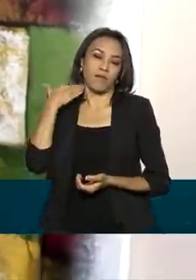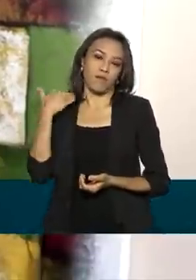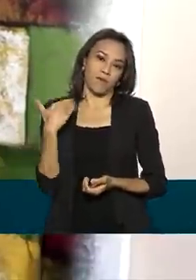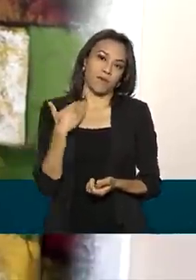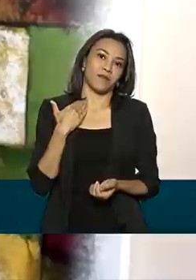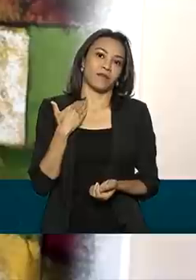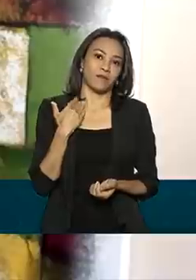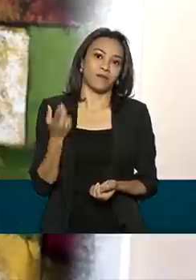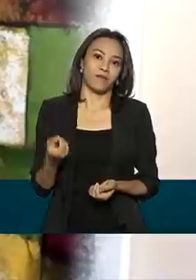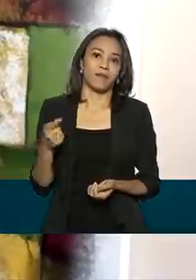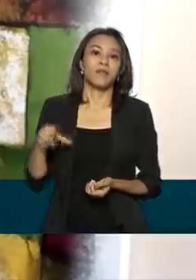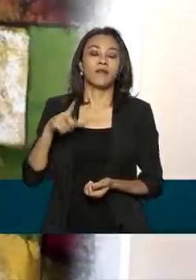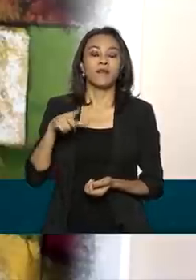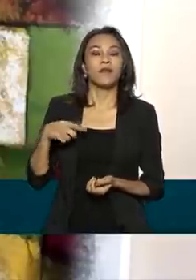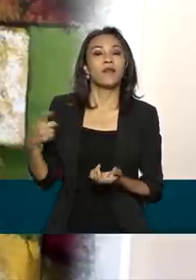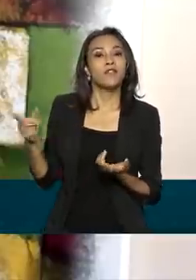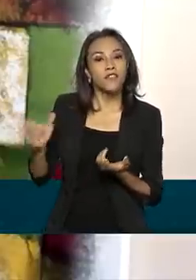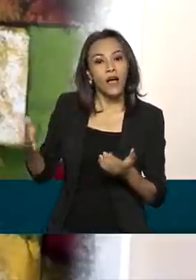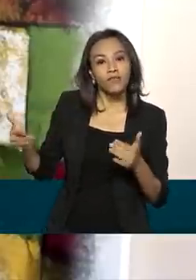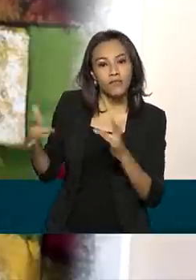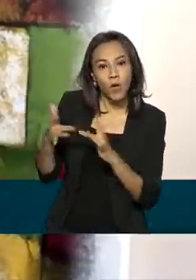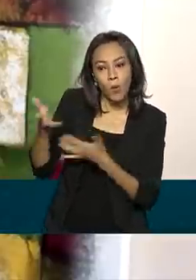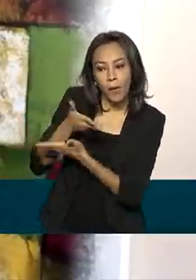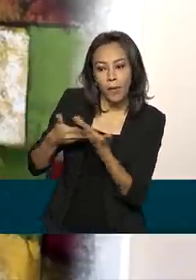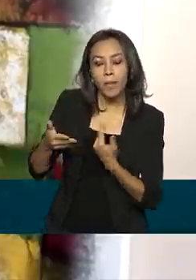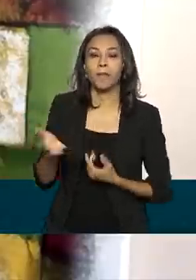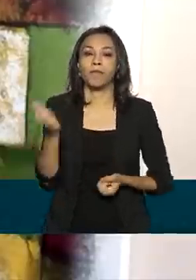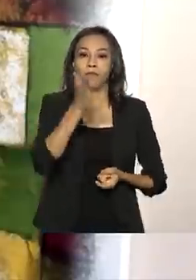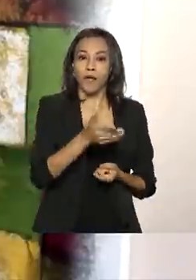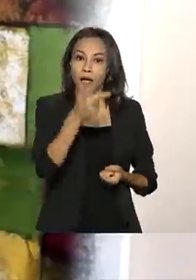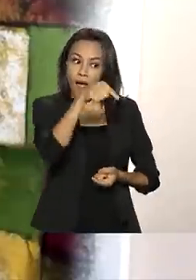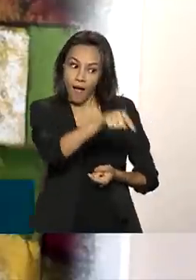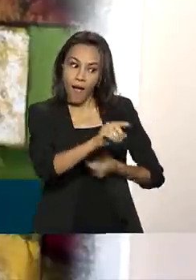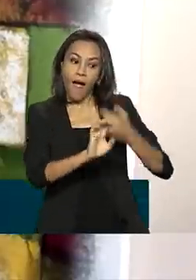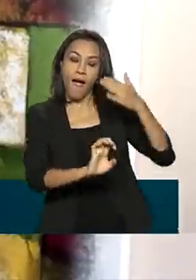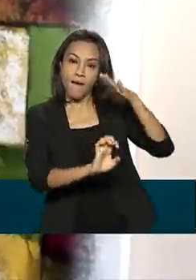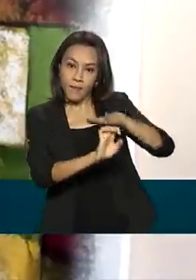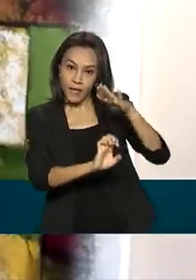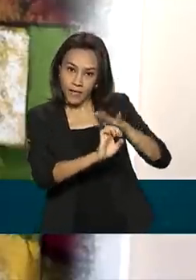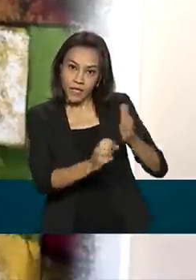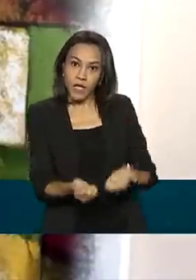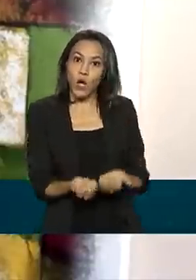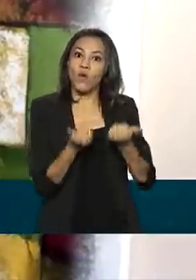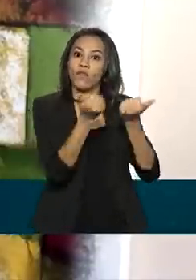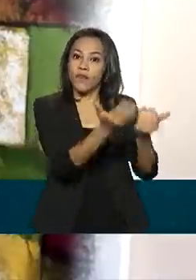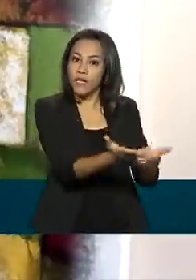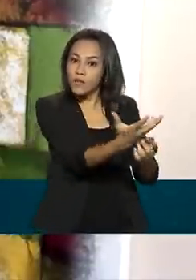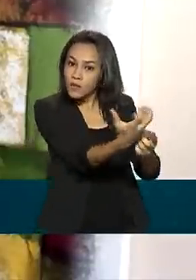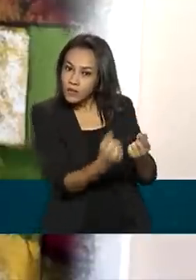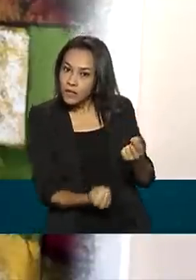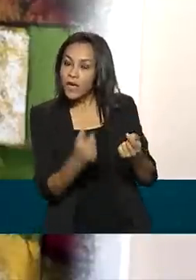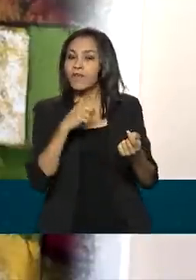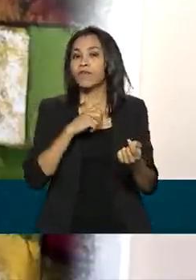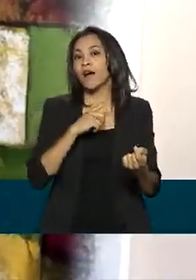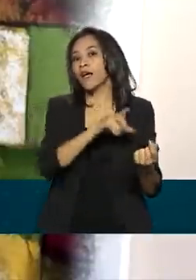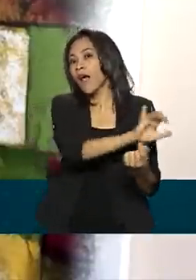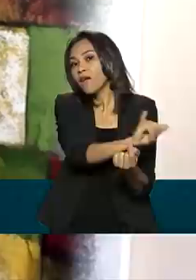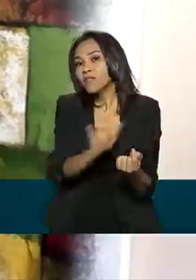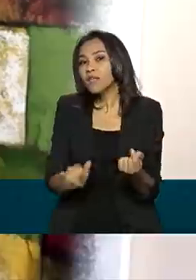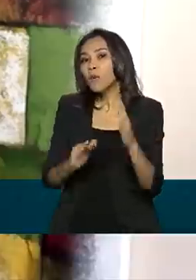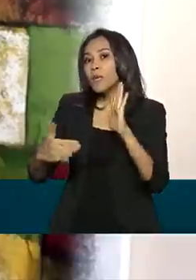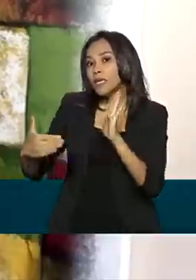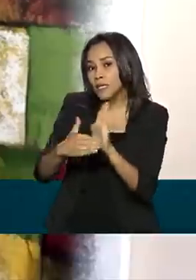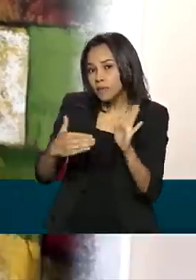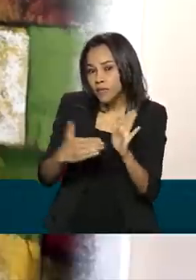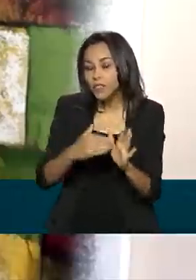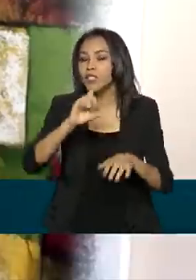tem relacionamento. Já a empresa prestadora do serviço de saque vai estabelecer os limites para as transações e